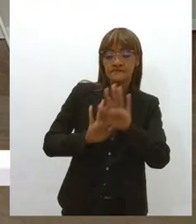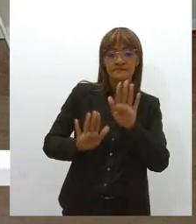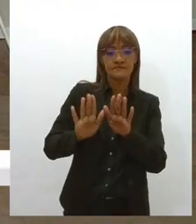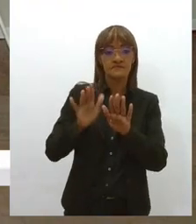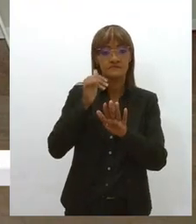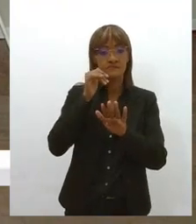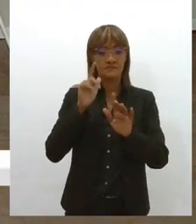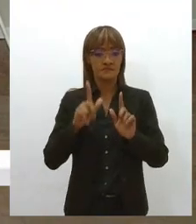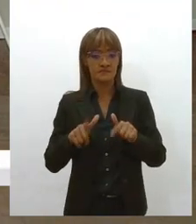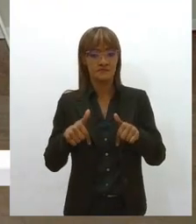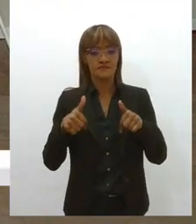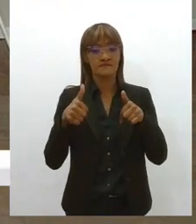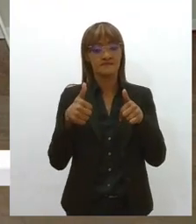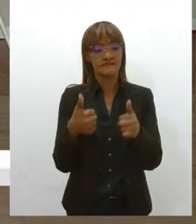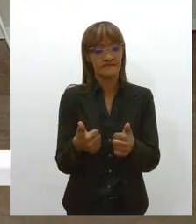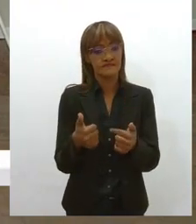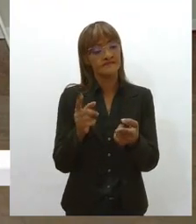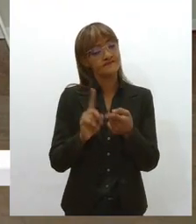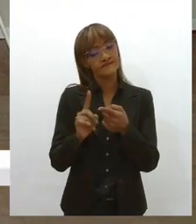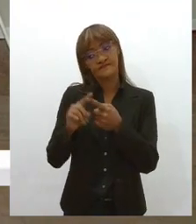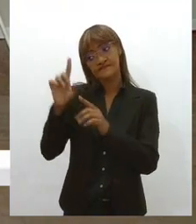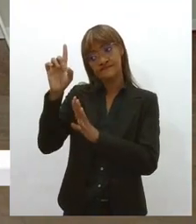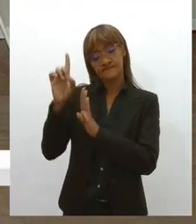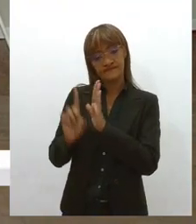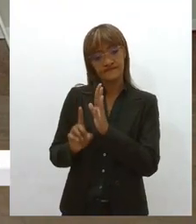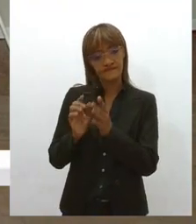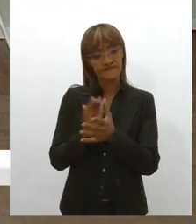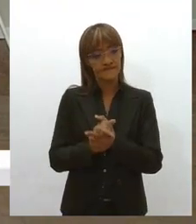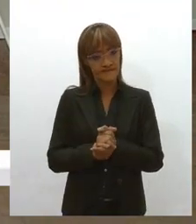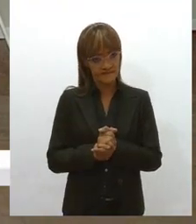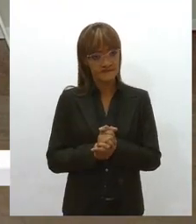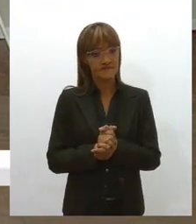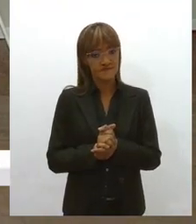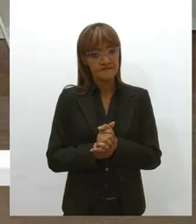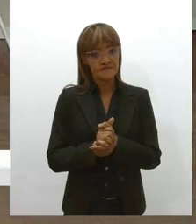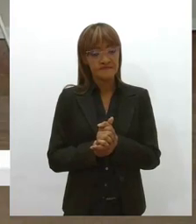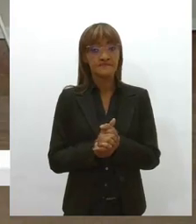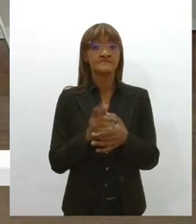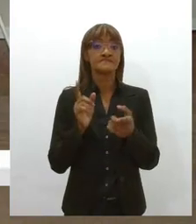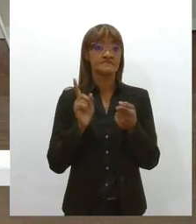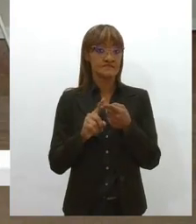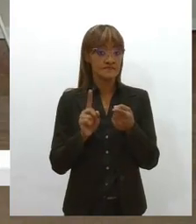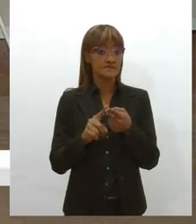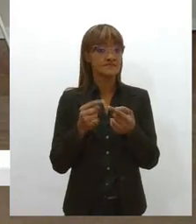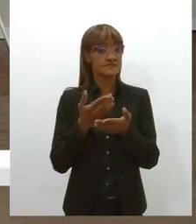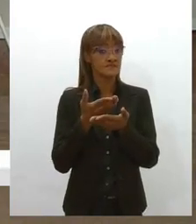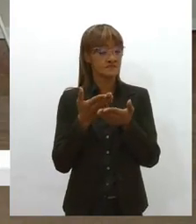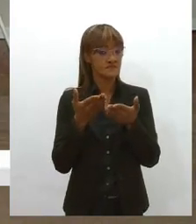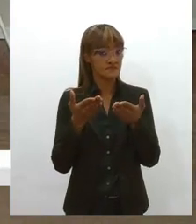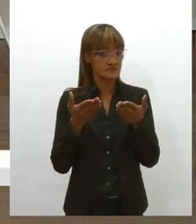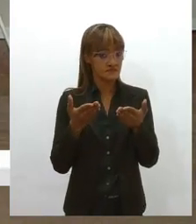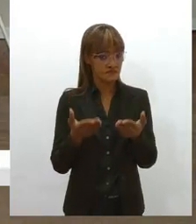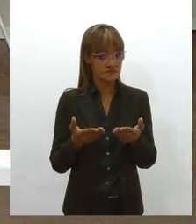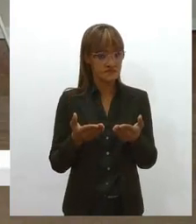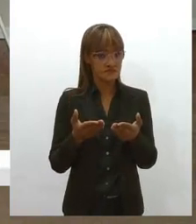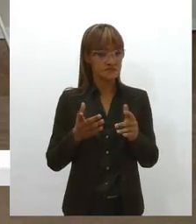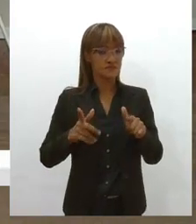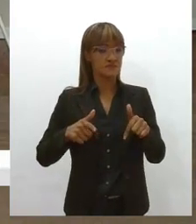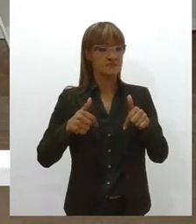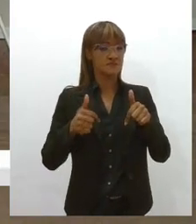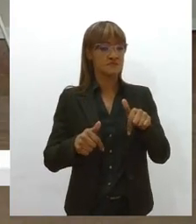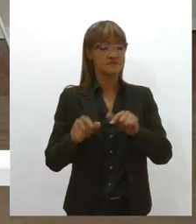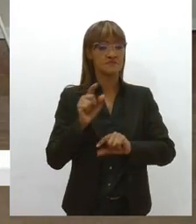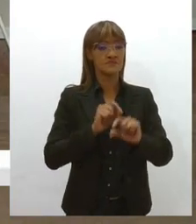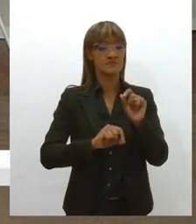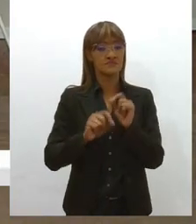por direitos trabalhistas, e, ao mesmo tempo, uma luta que enquadra em condições